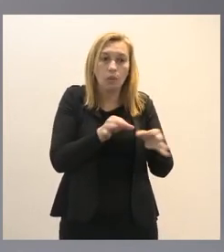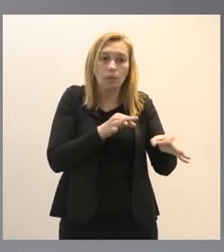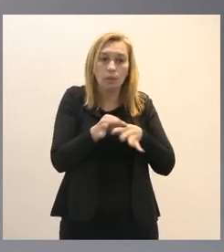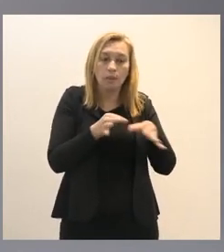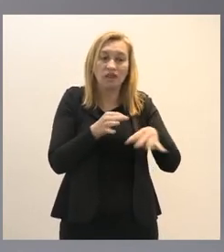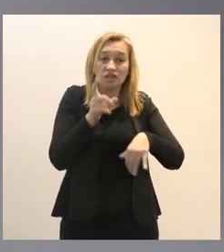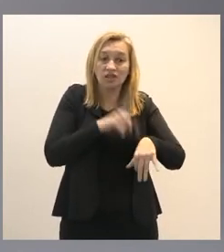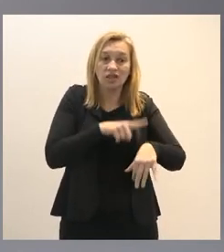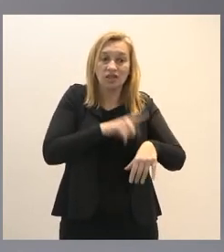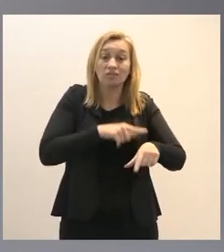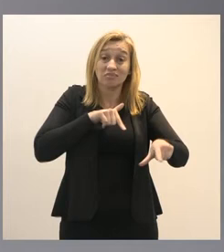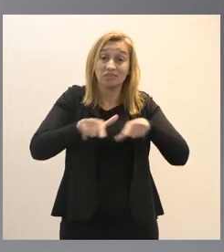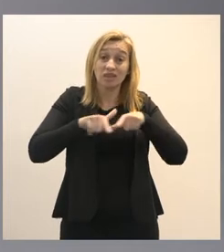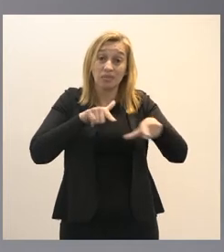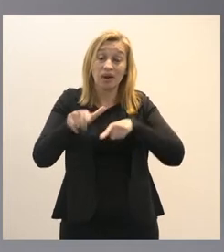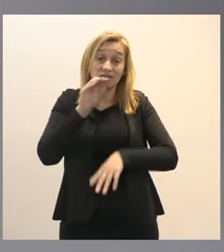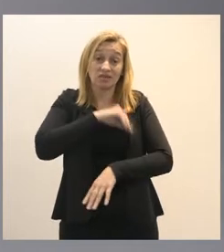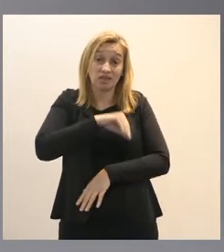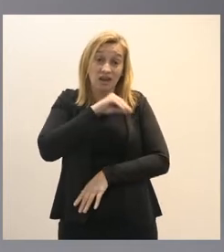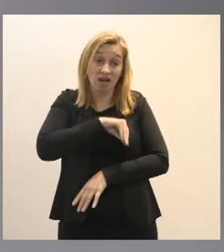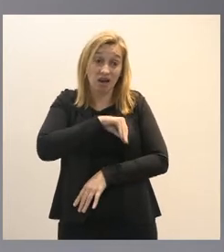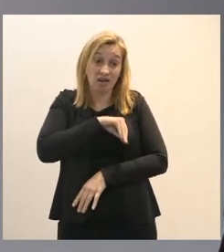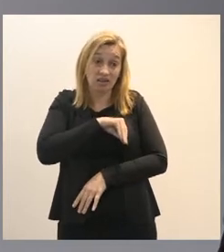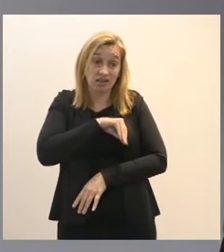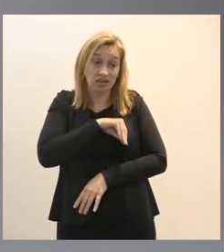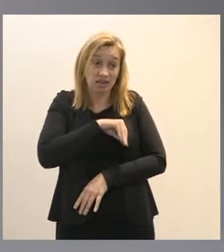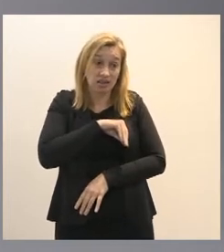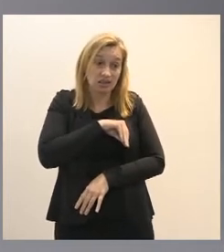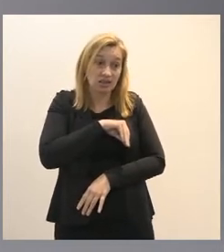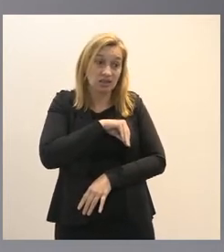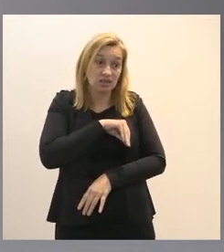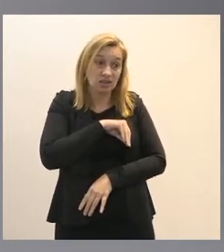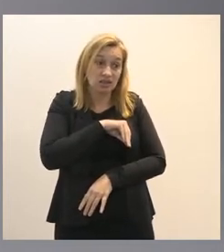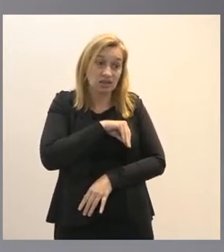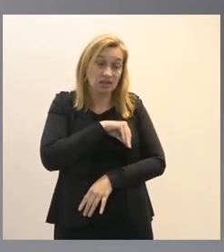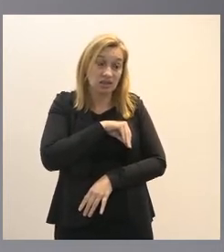cargos carreiras e salários que tem remunerações